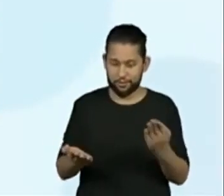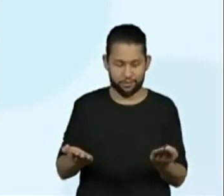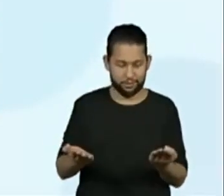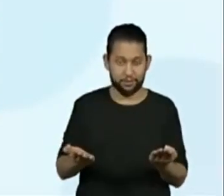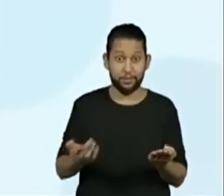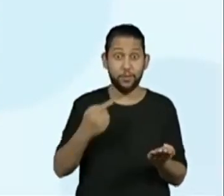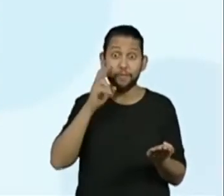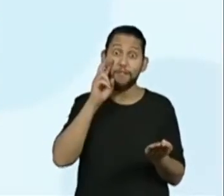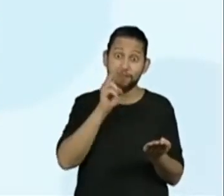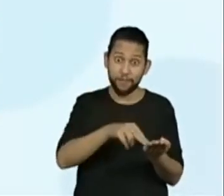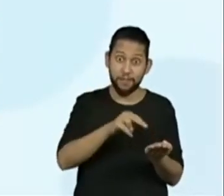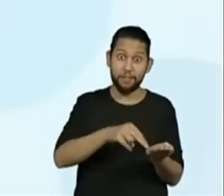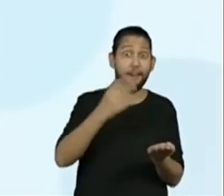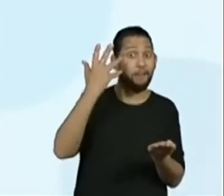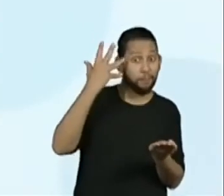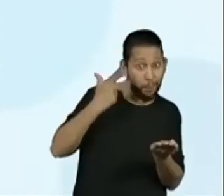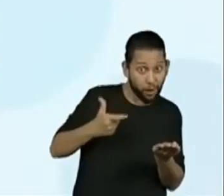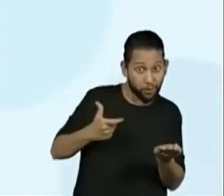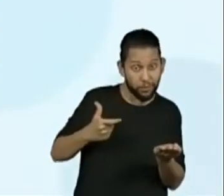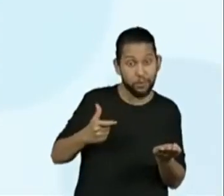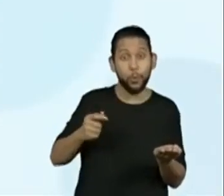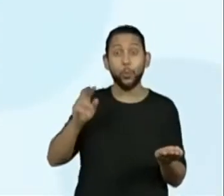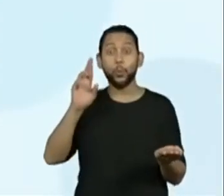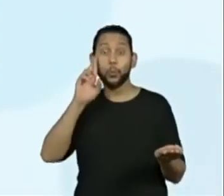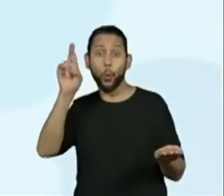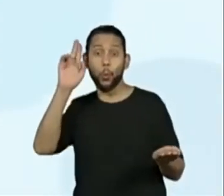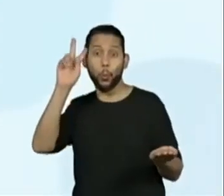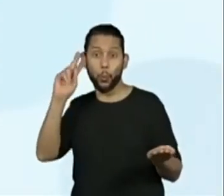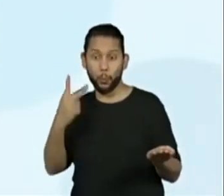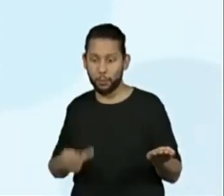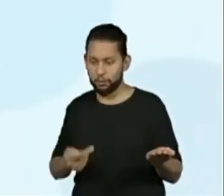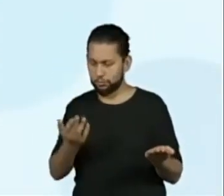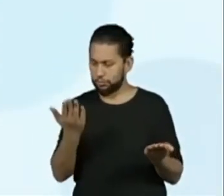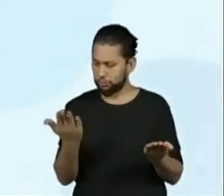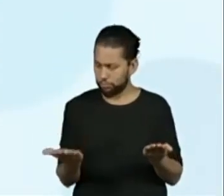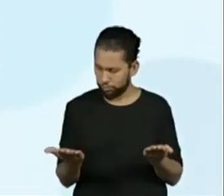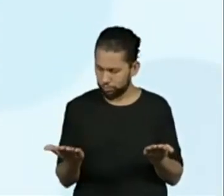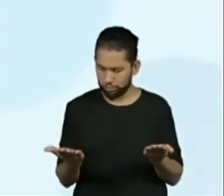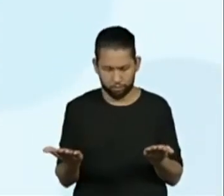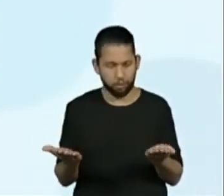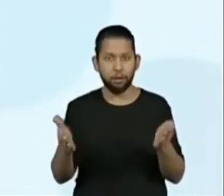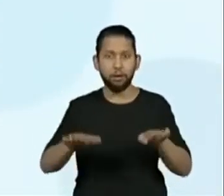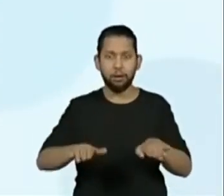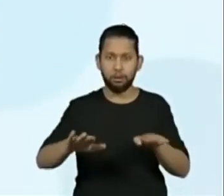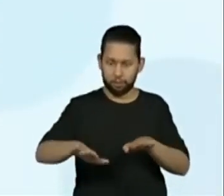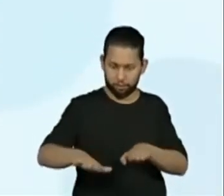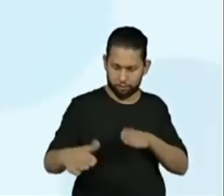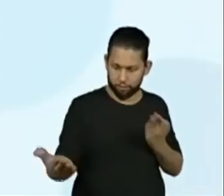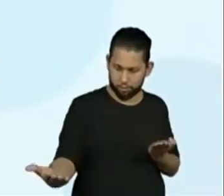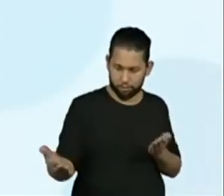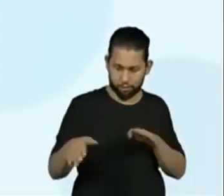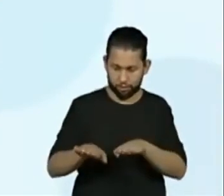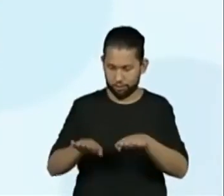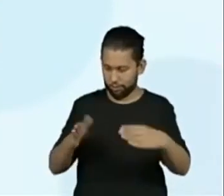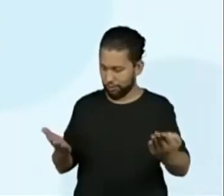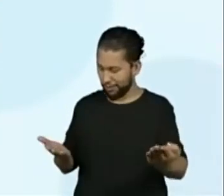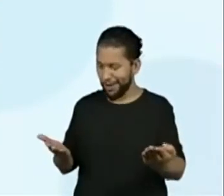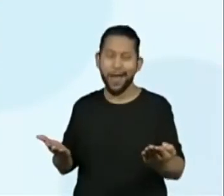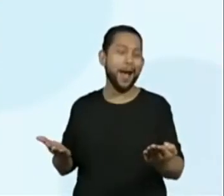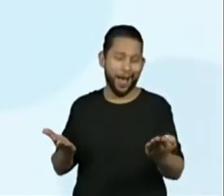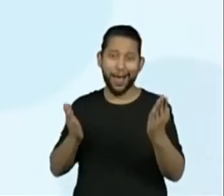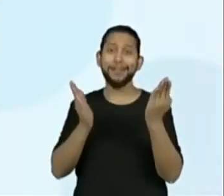ilustradas por fotos dos humanos com cartas com fotos dos pets. Você se parece com seus gatos?